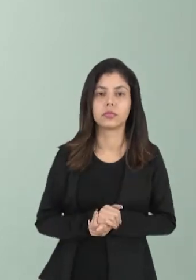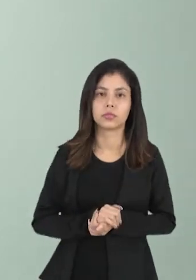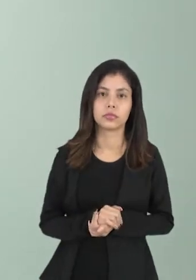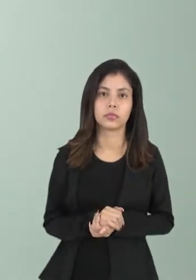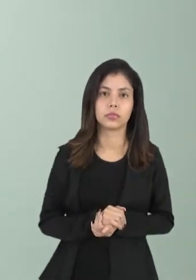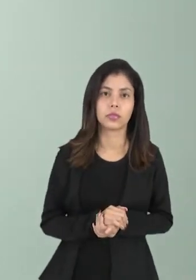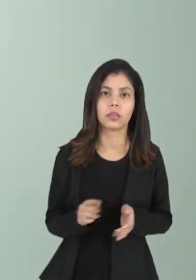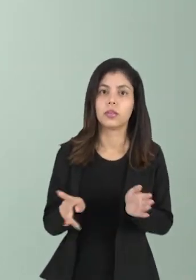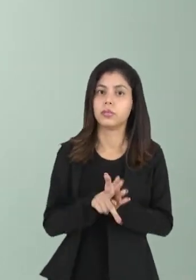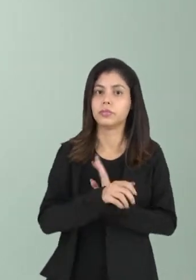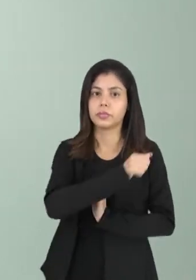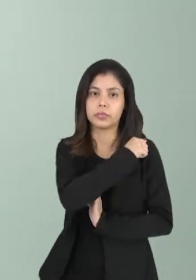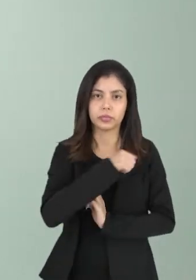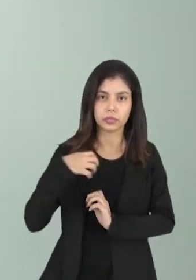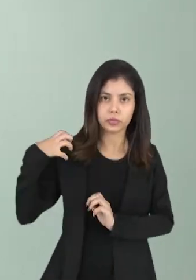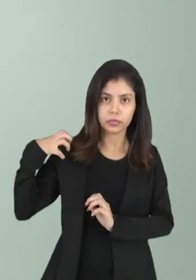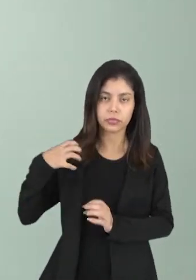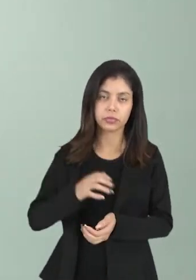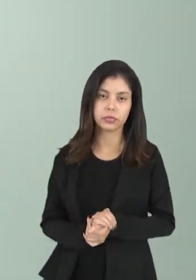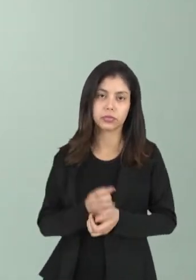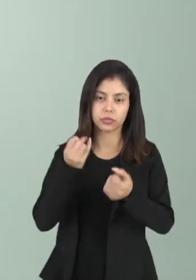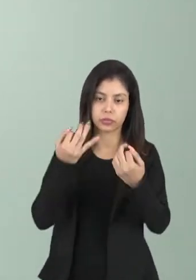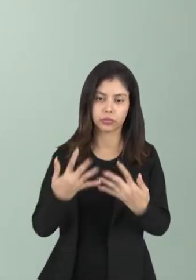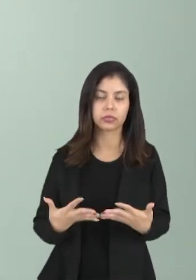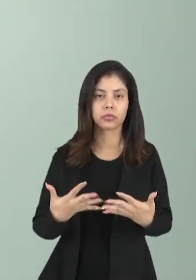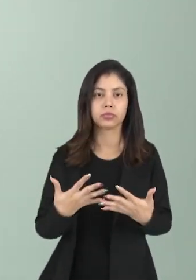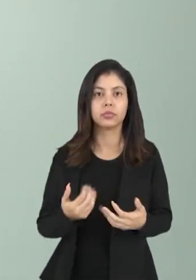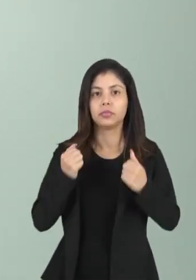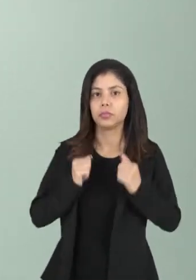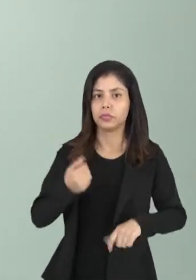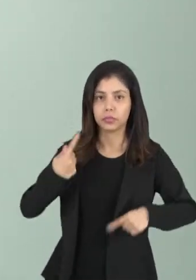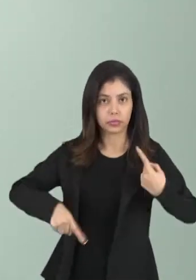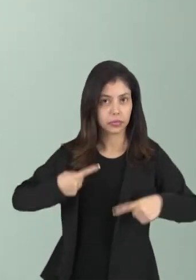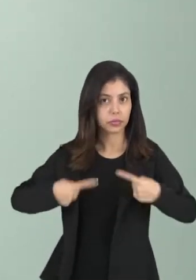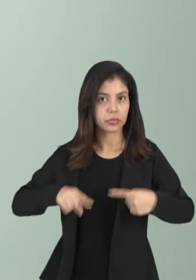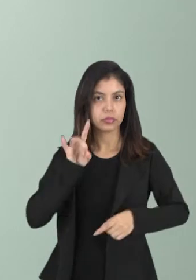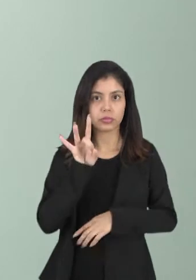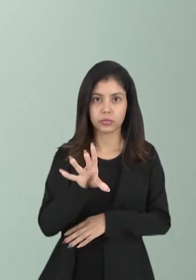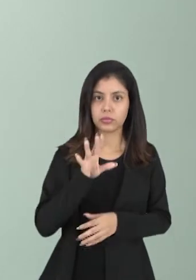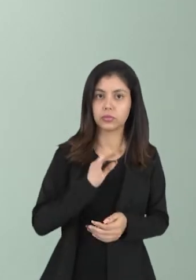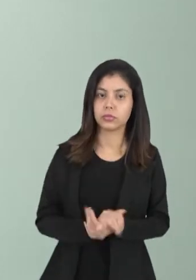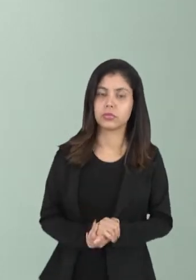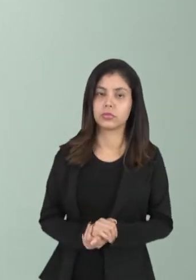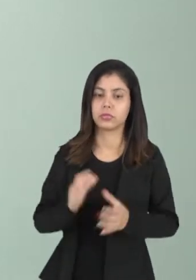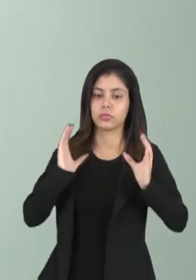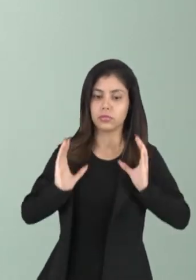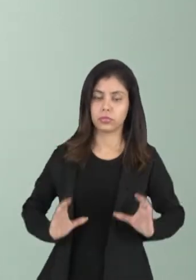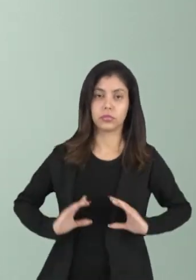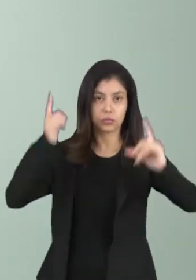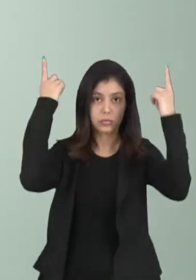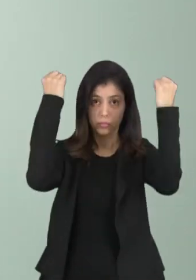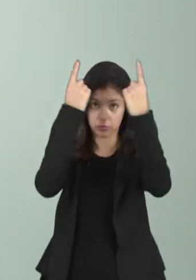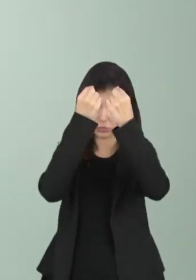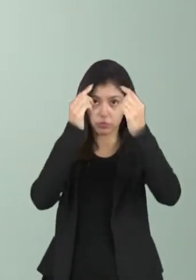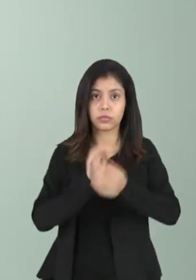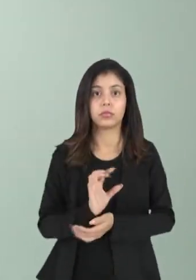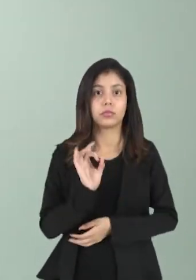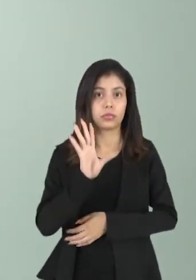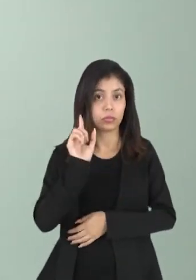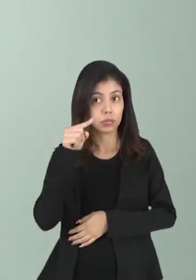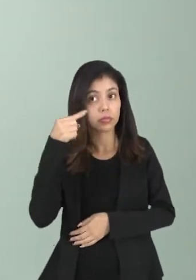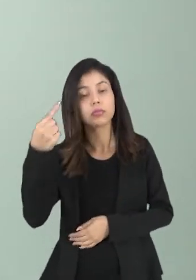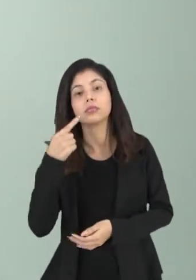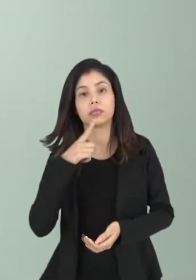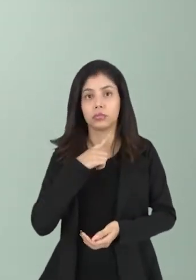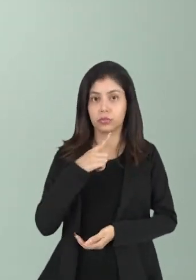próprio Aristóteles vai dizer que quem pode fazer política é somente o cidadão grego, e cidadão grego é só aquele que